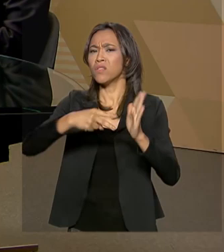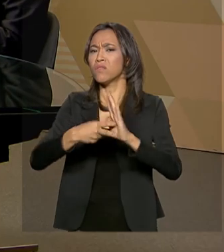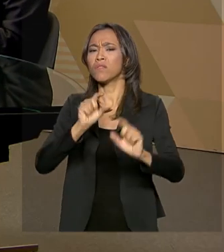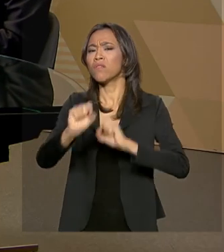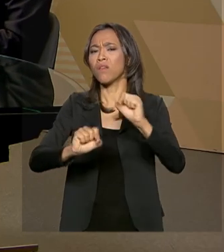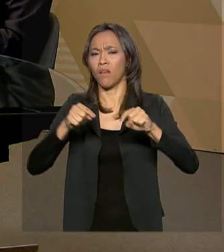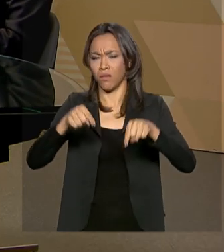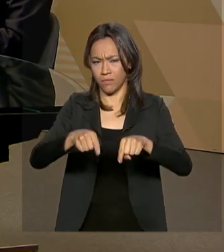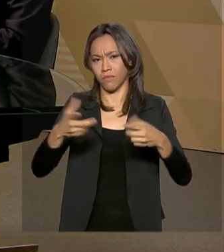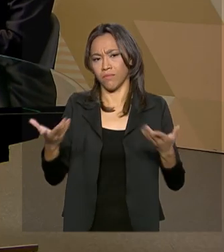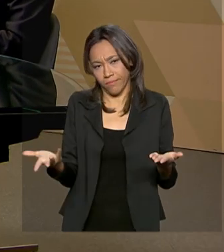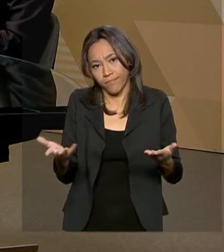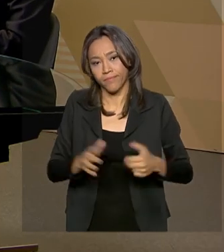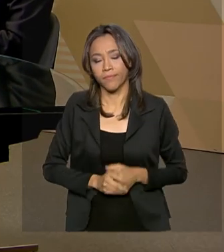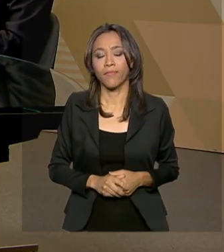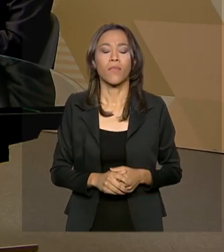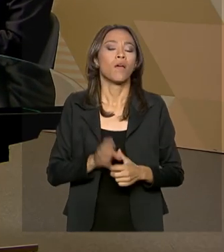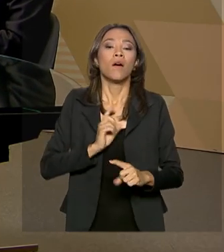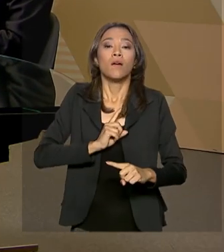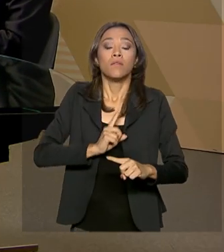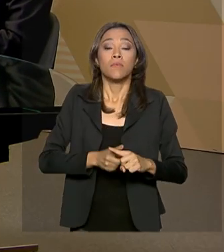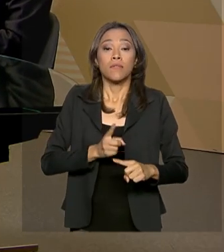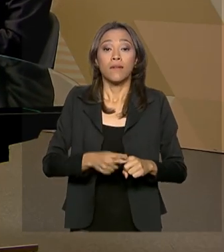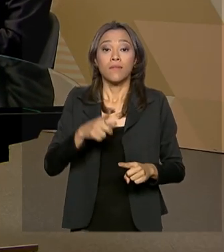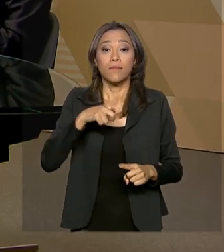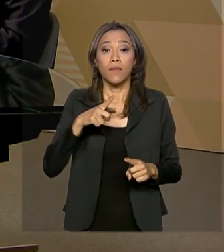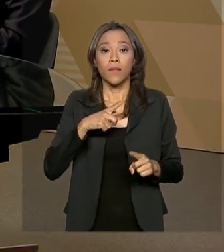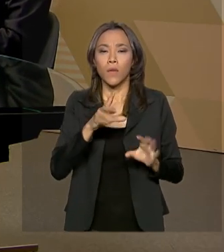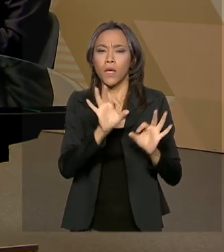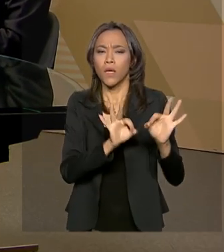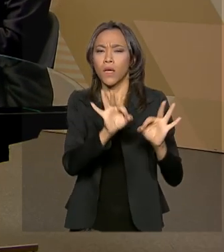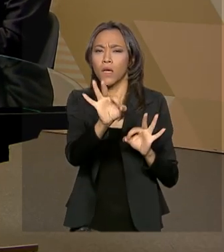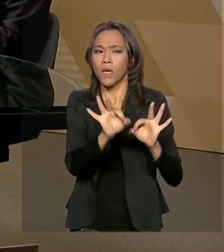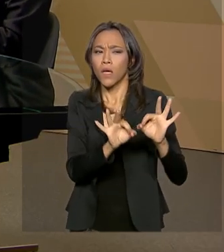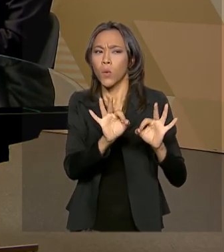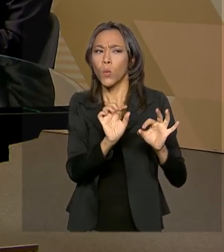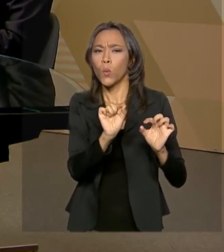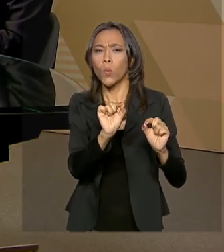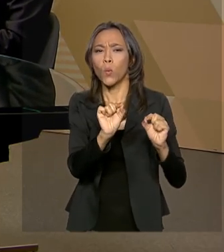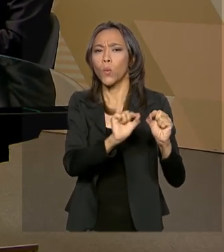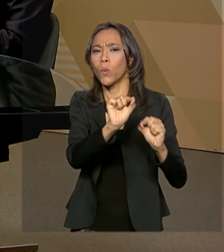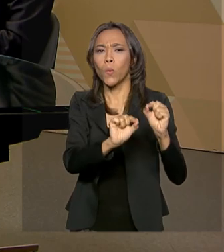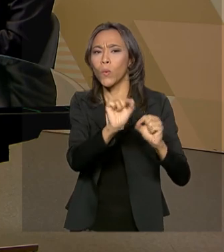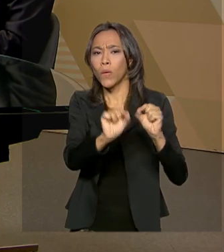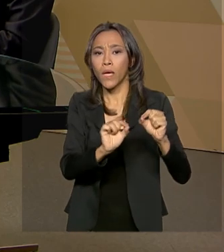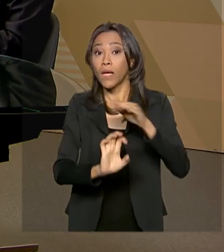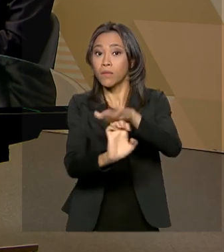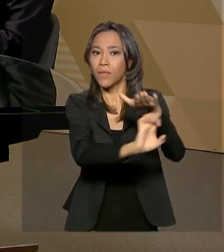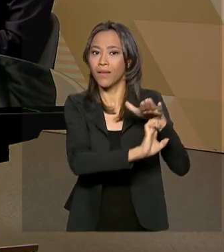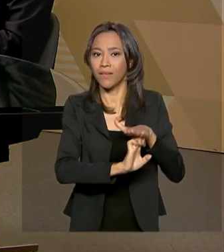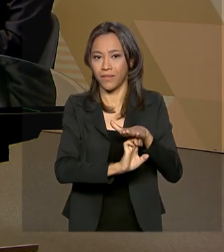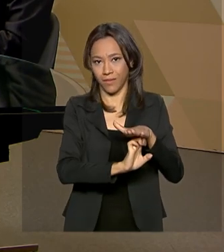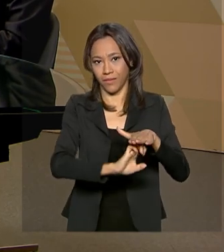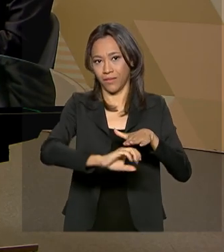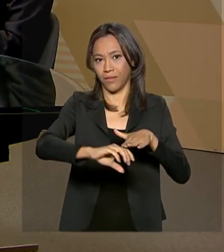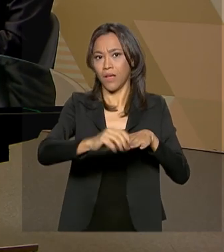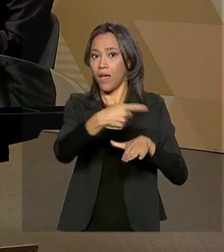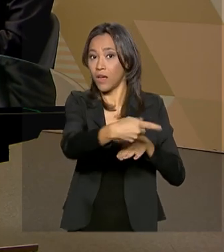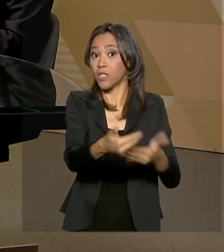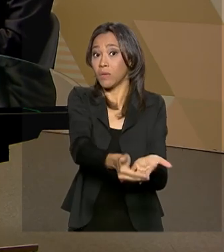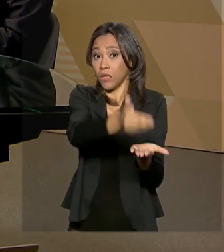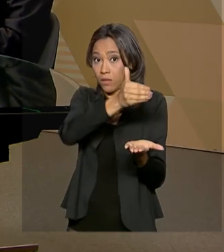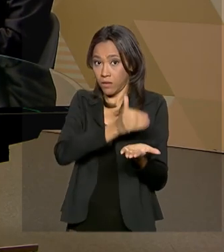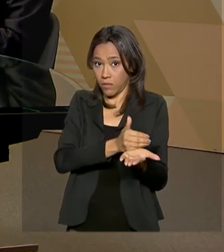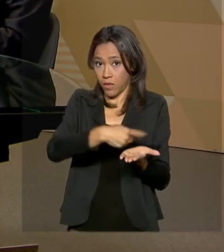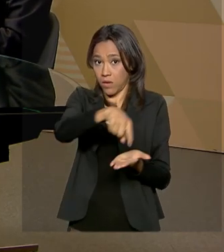eu respondi? Porque ele tem a ver com expectativa das construtoras, ou seja, elas estão se antecipando.